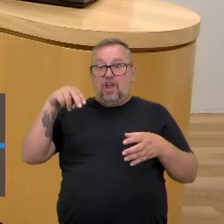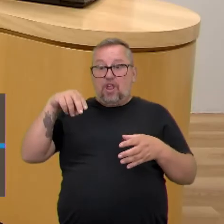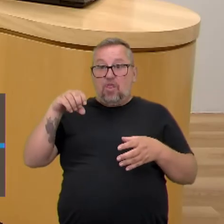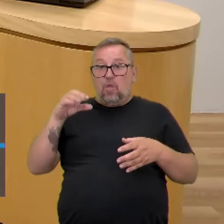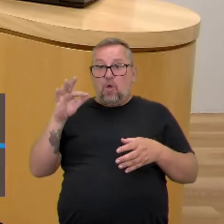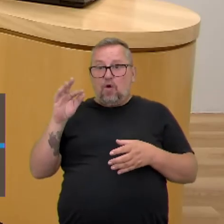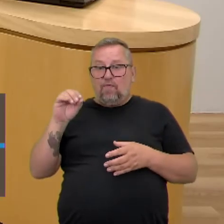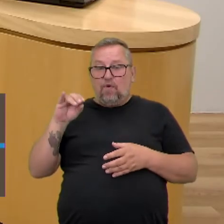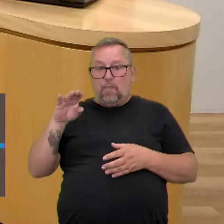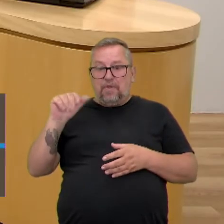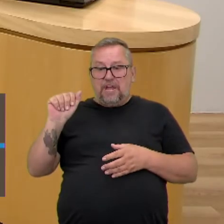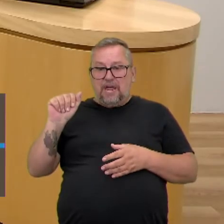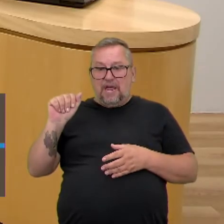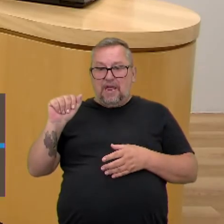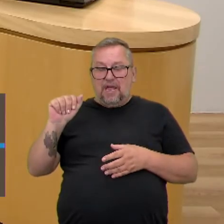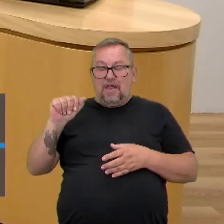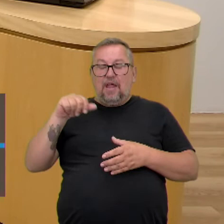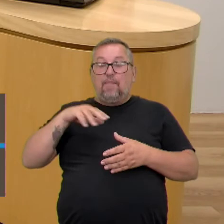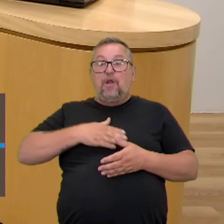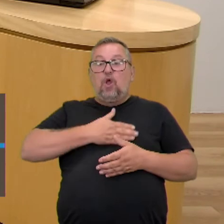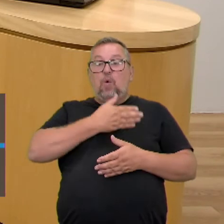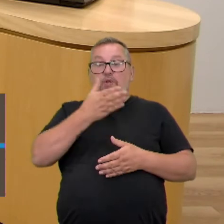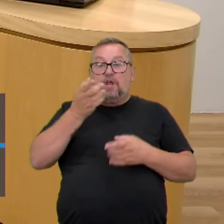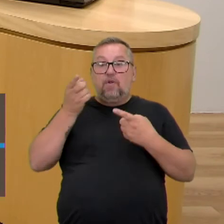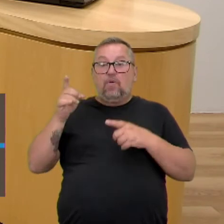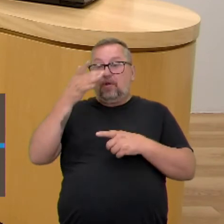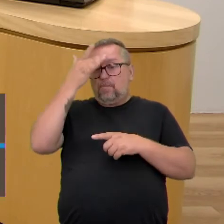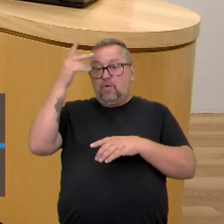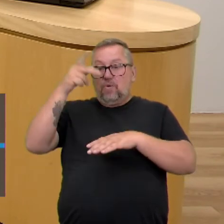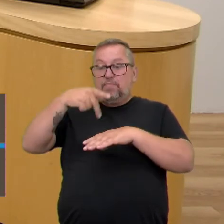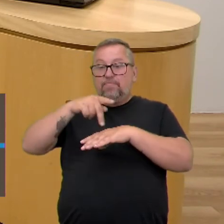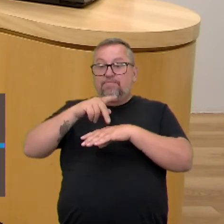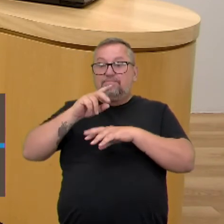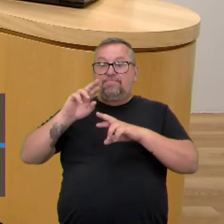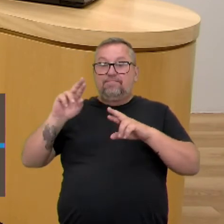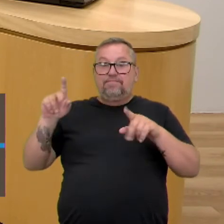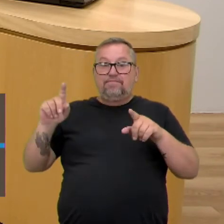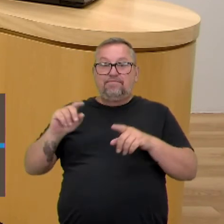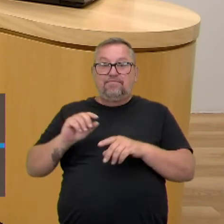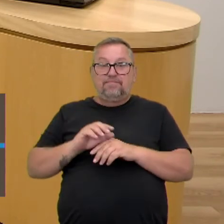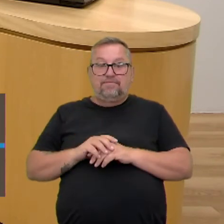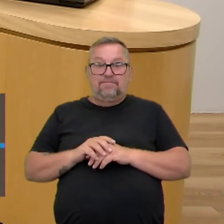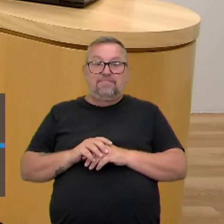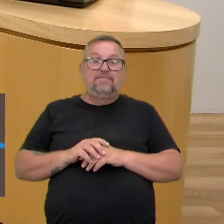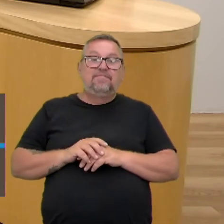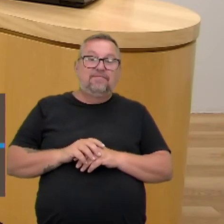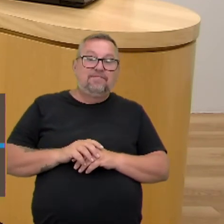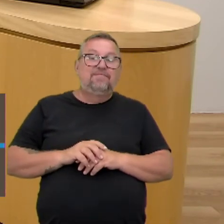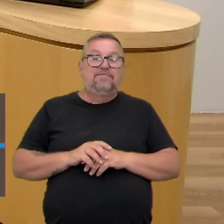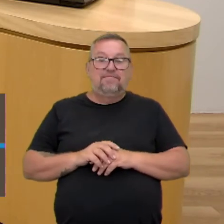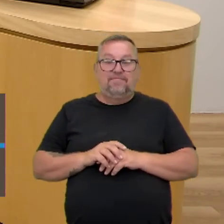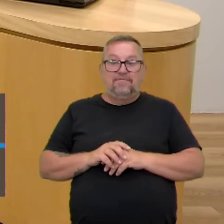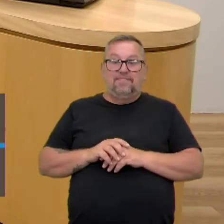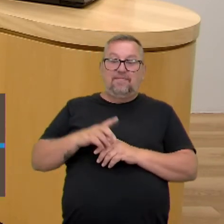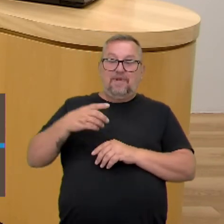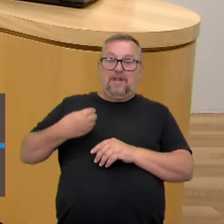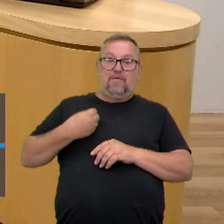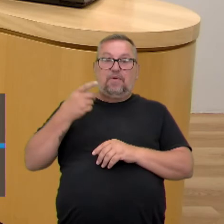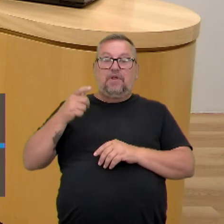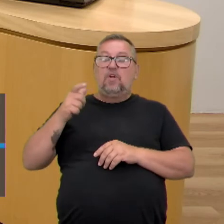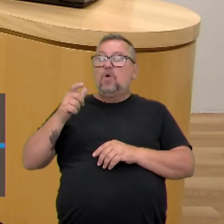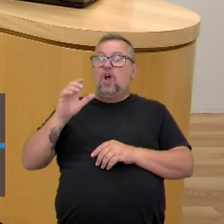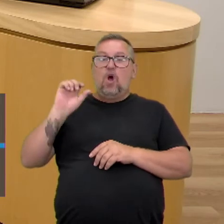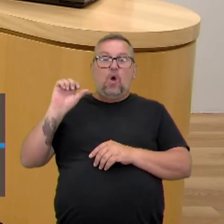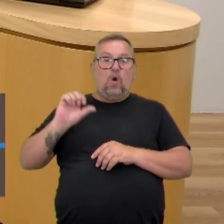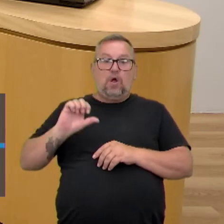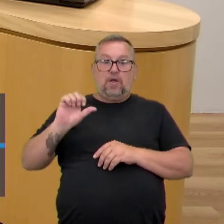é o bairro do estrangeiro sujo, é o bairro do estrangeiro pobre, eles moram naquele lugar horrível. E eles